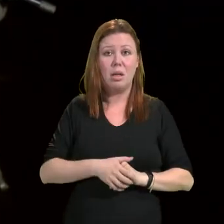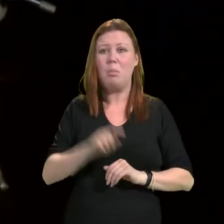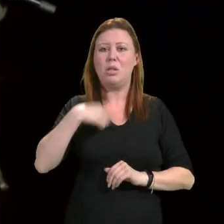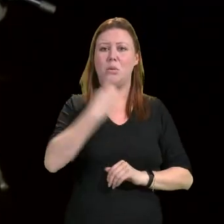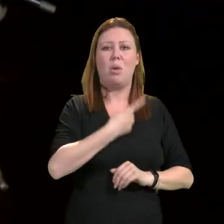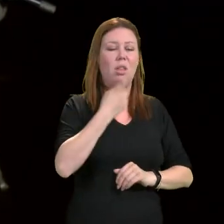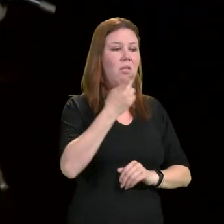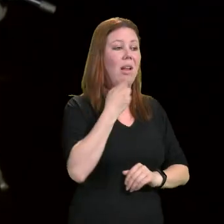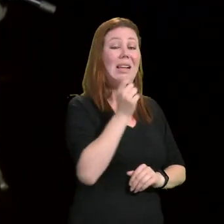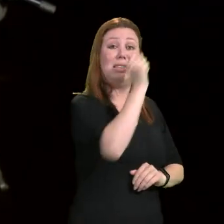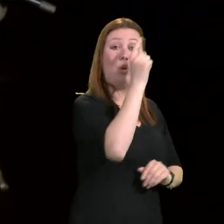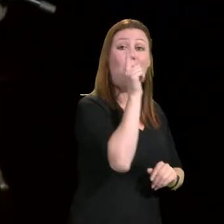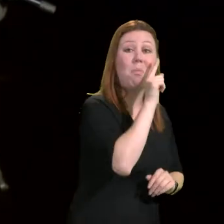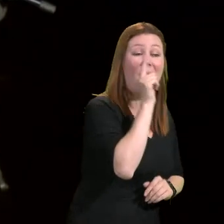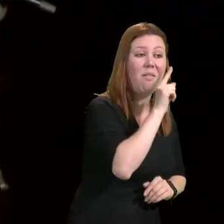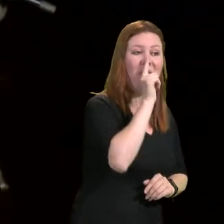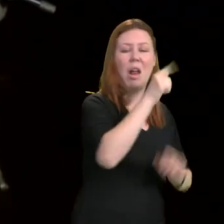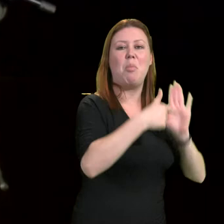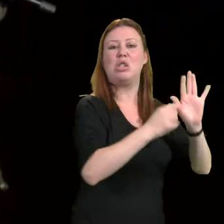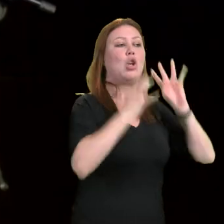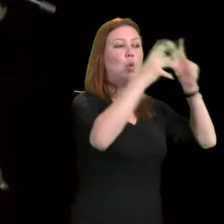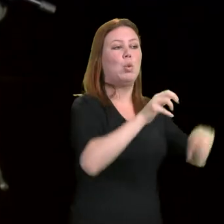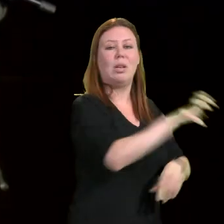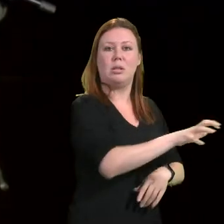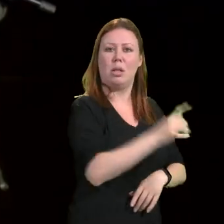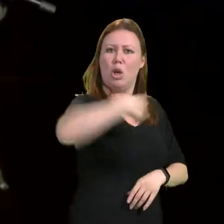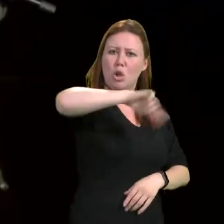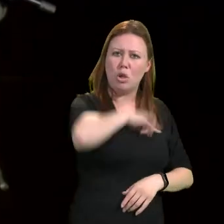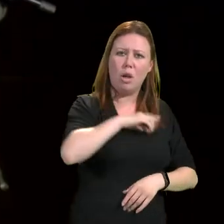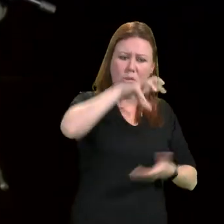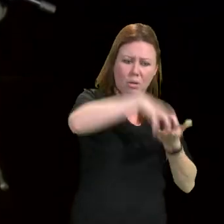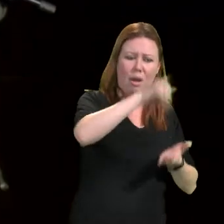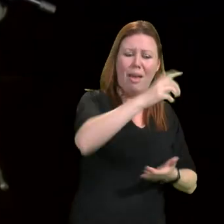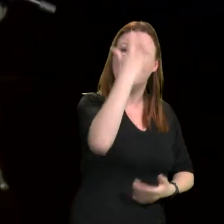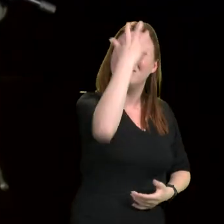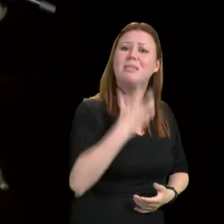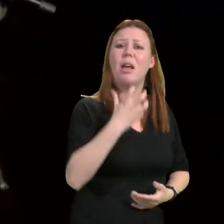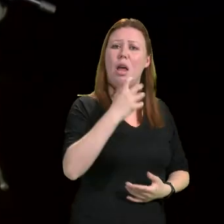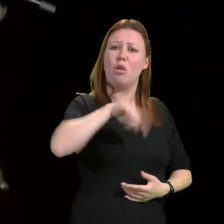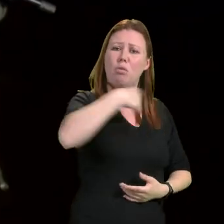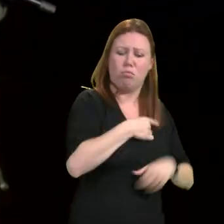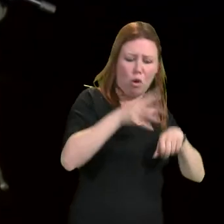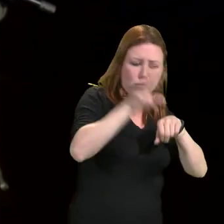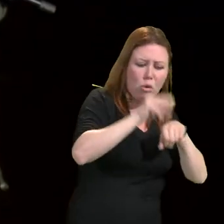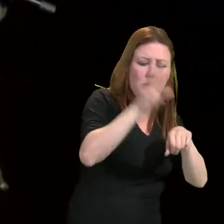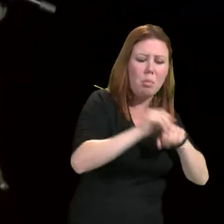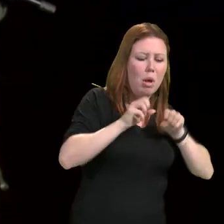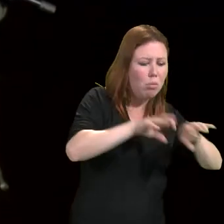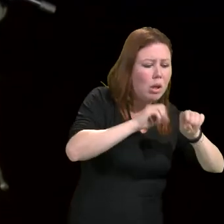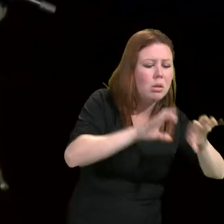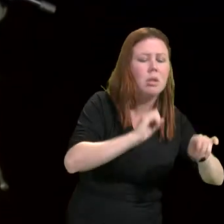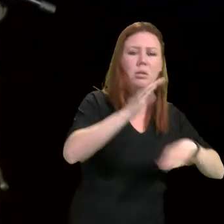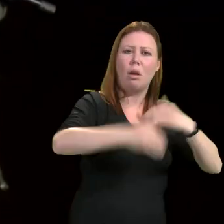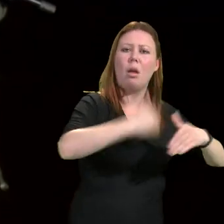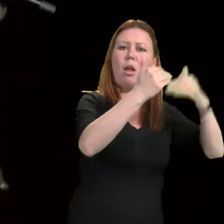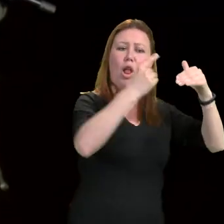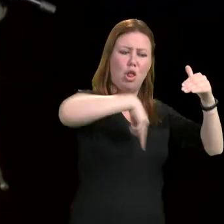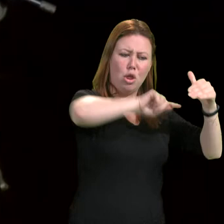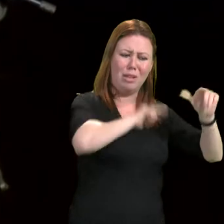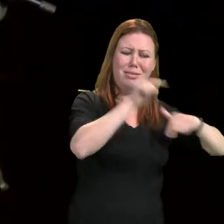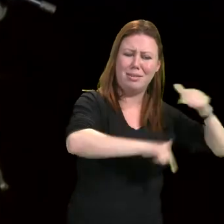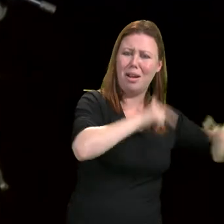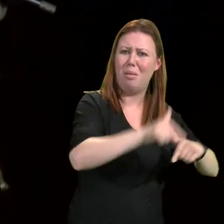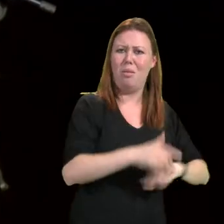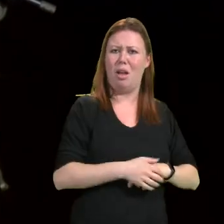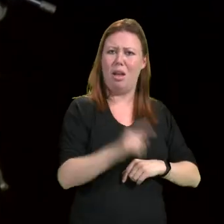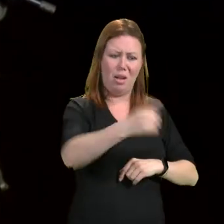exceção pela regra, porque nós somos uma instituição séria, uma instituição que produz conhecimento, uma instituição que trabalha e não uma